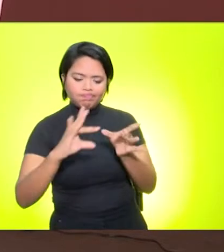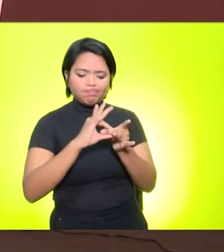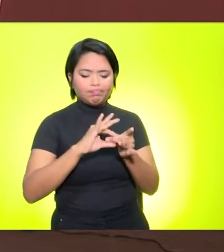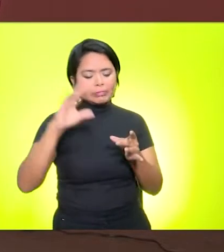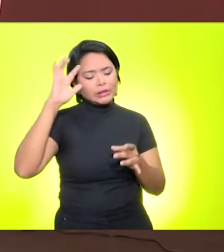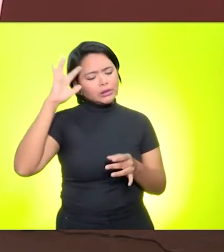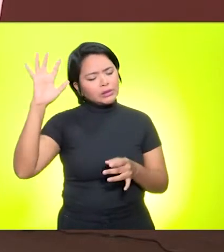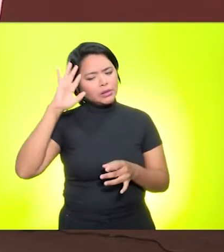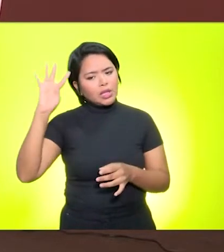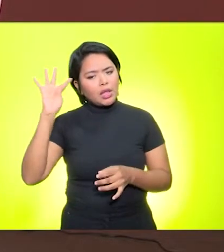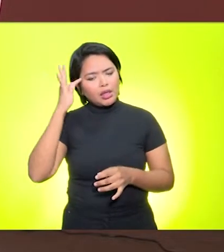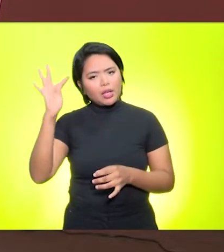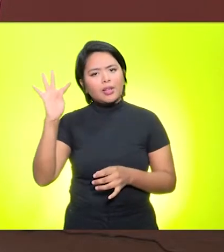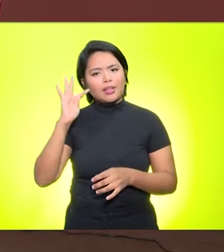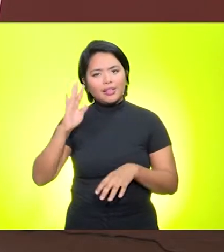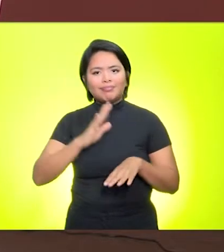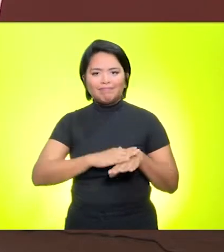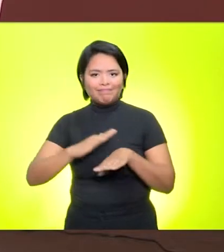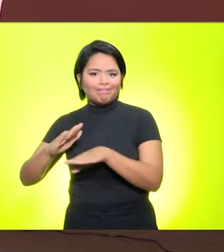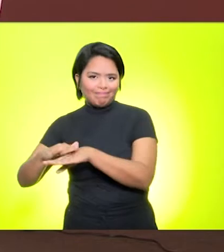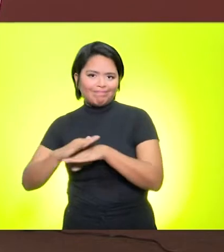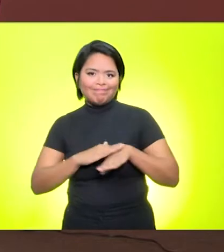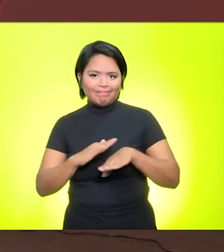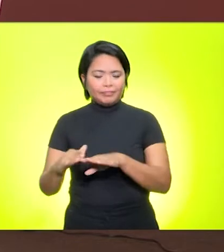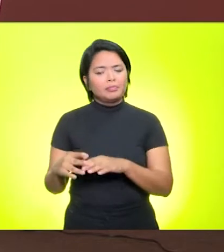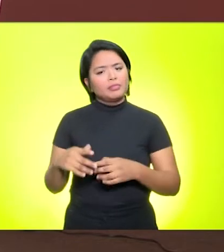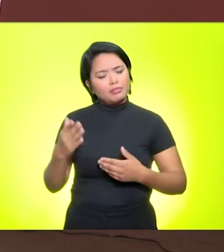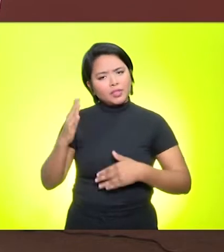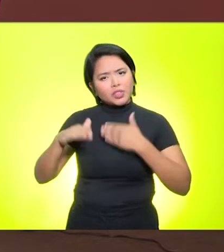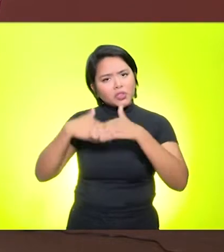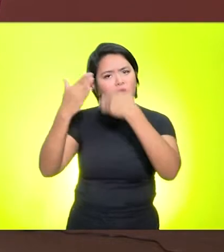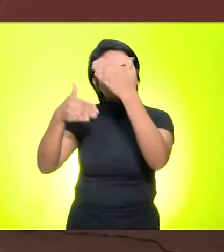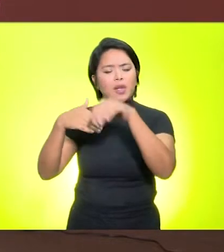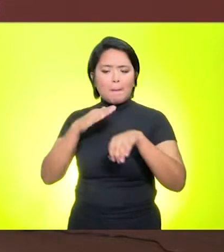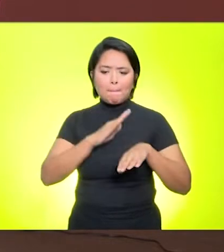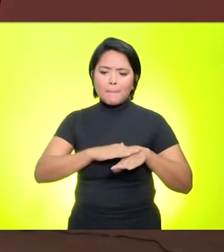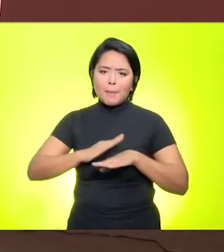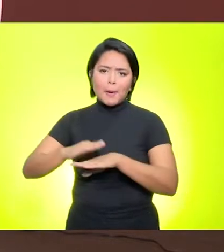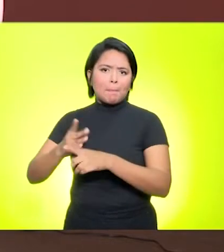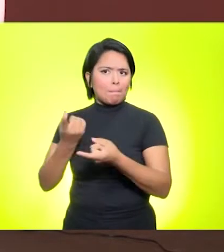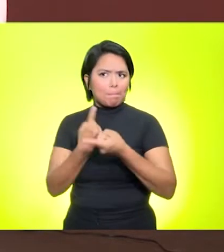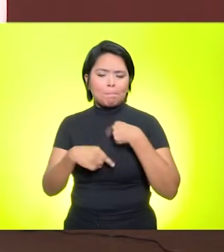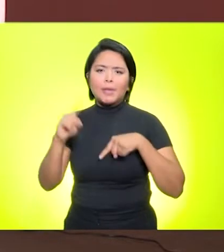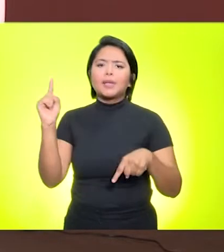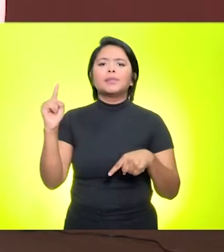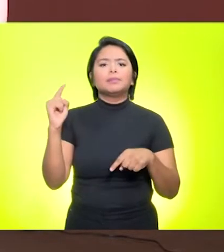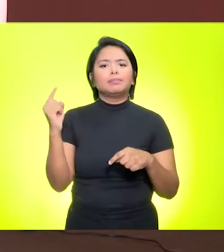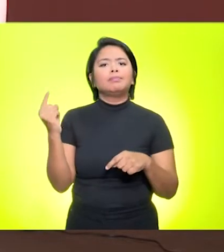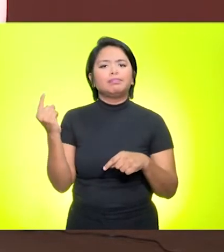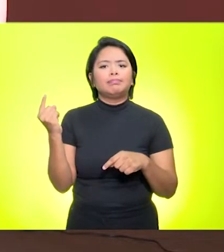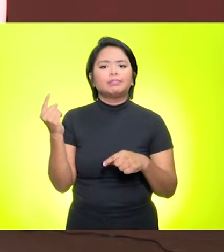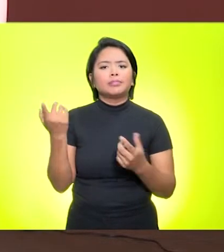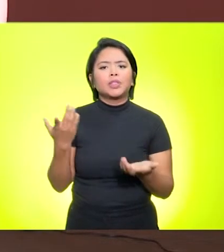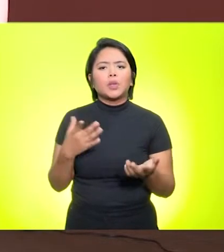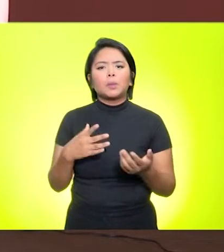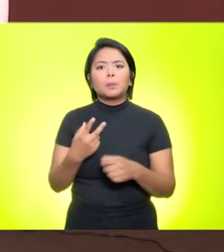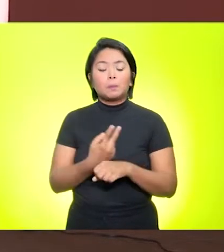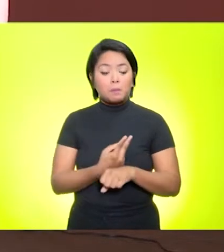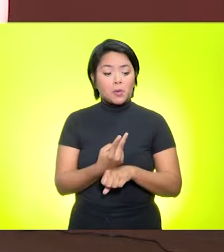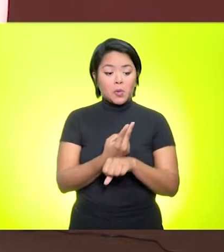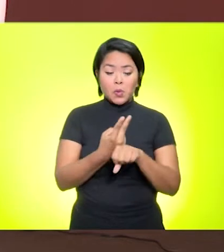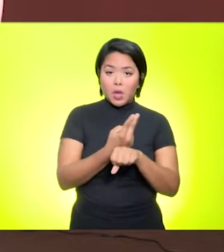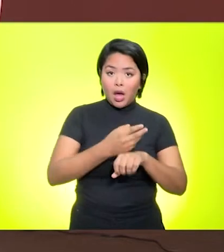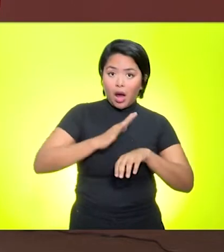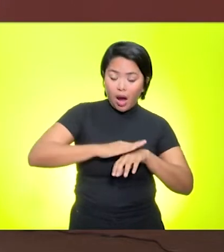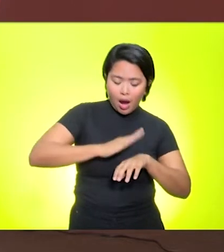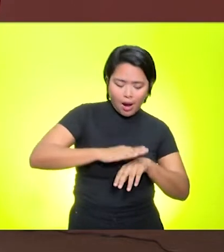aqueles conteúdos teóricos numa prática presencial. Então, desenvolver essa autonomia dele, ter que buscar a sua formação